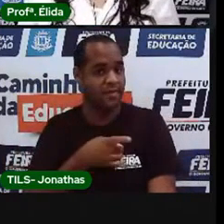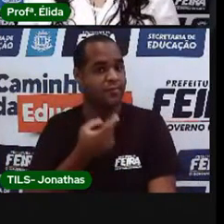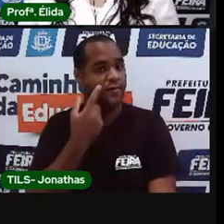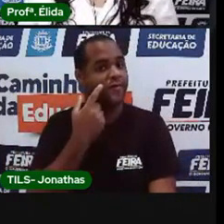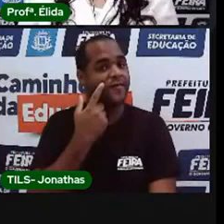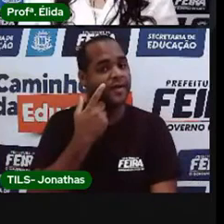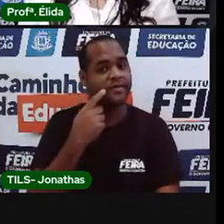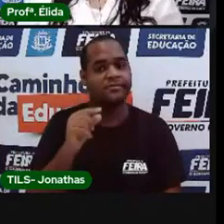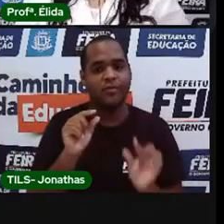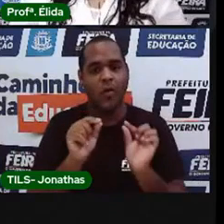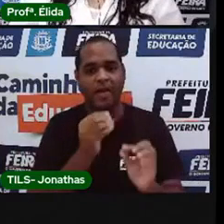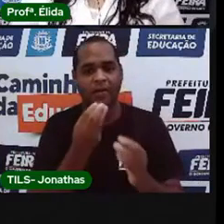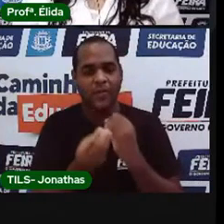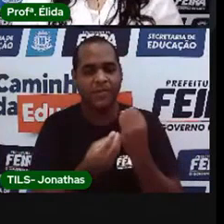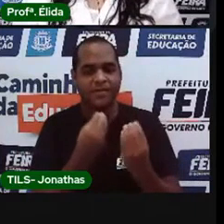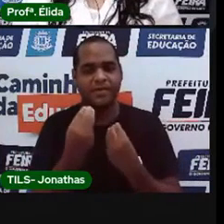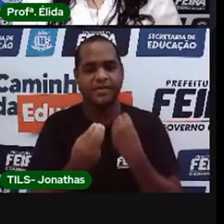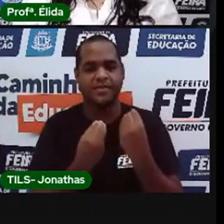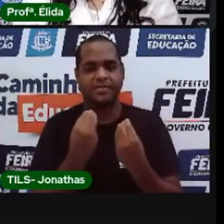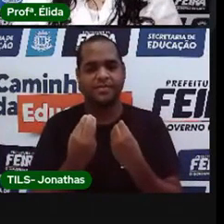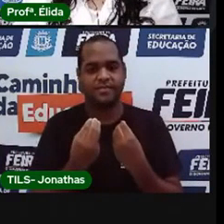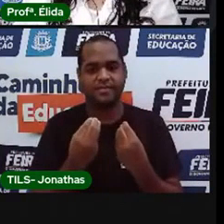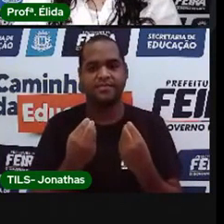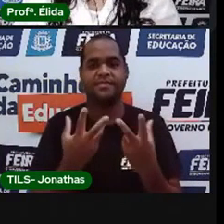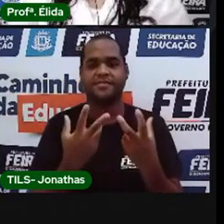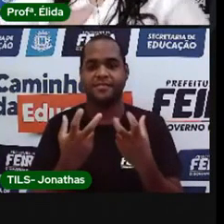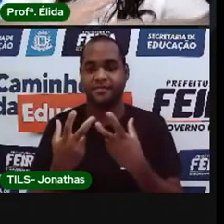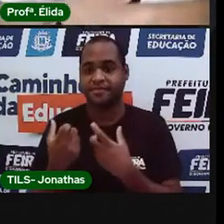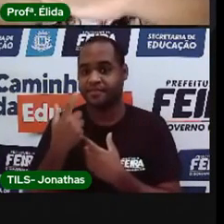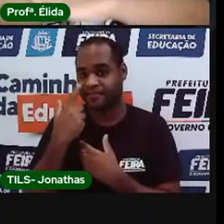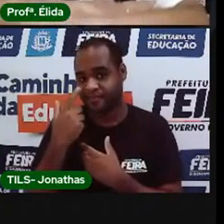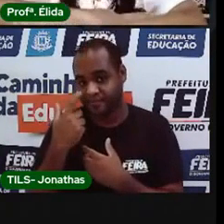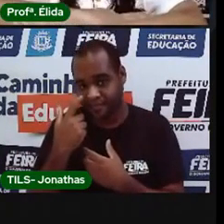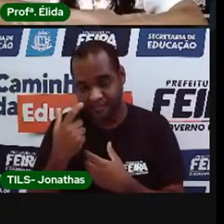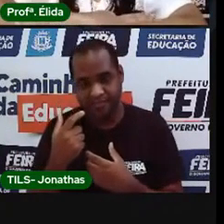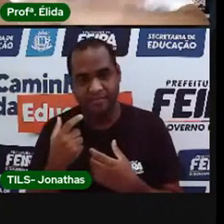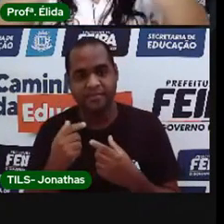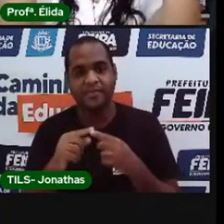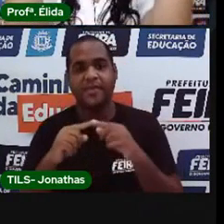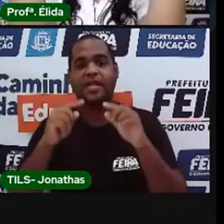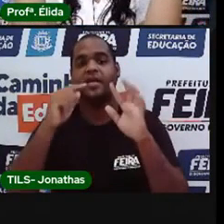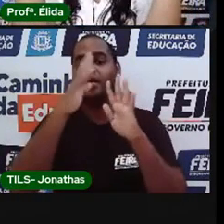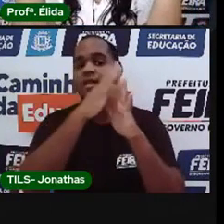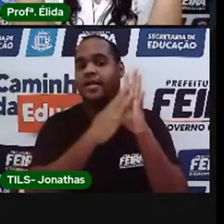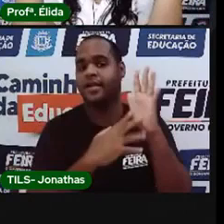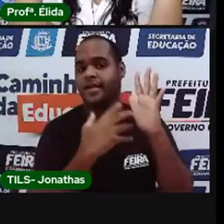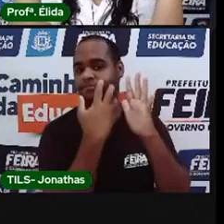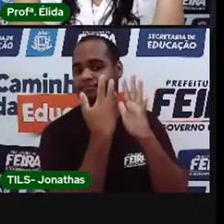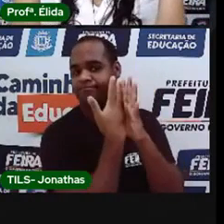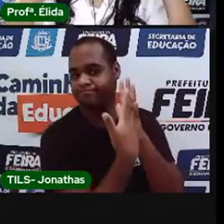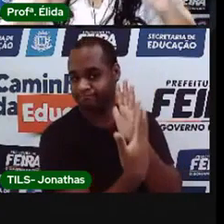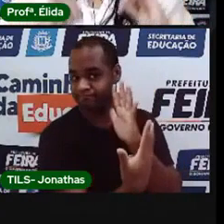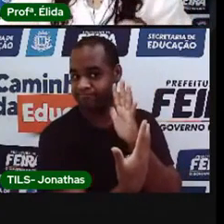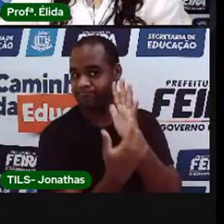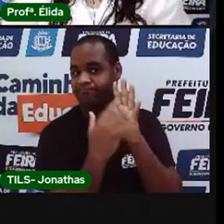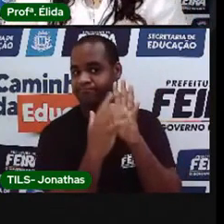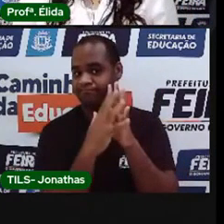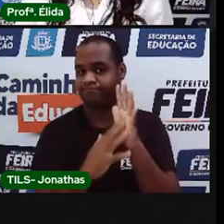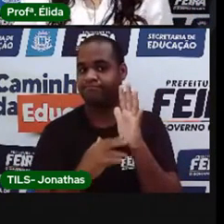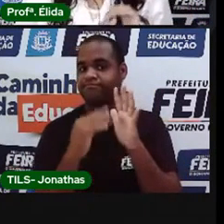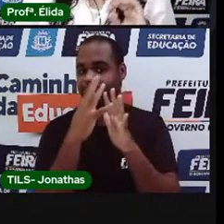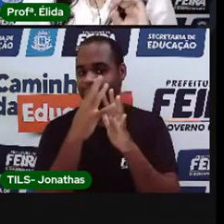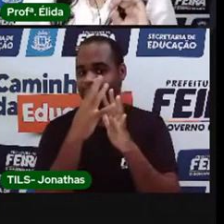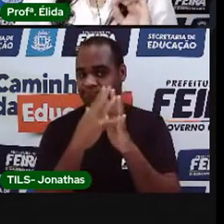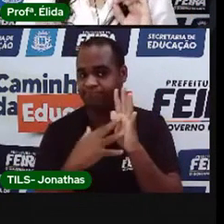nós achamos o medo? Vamos recordar linha e coluna? Linha e coluna. O nome